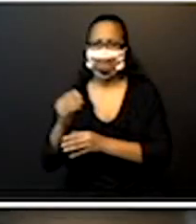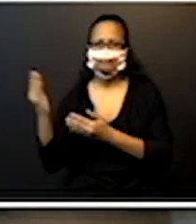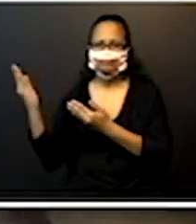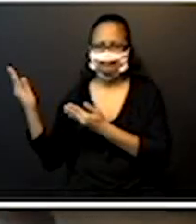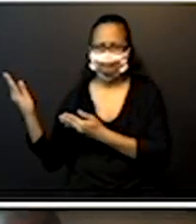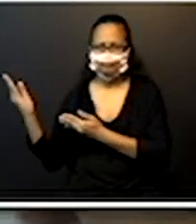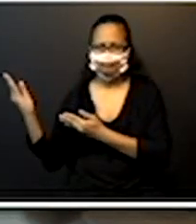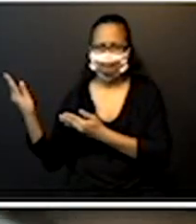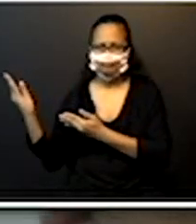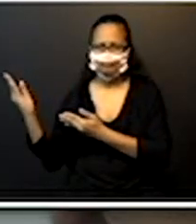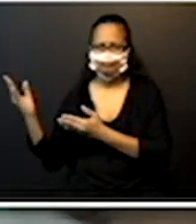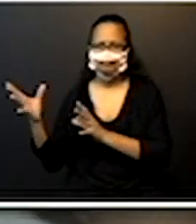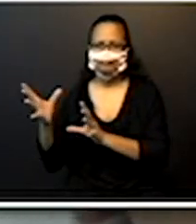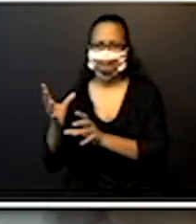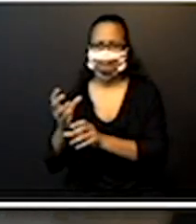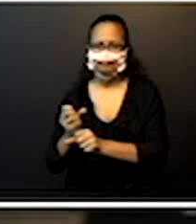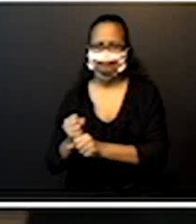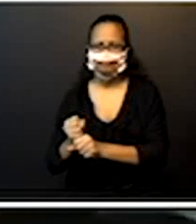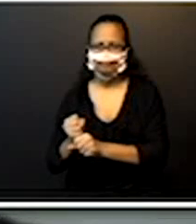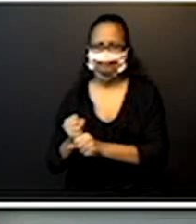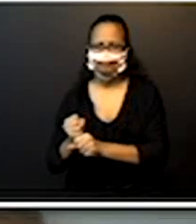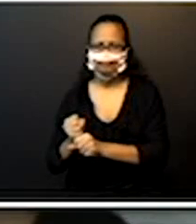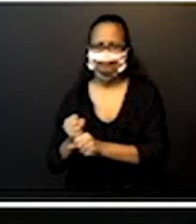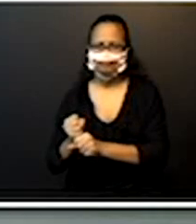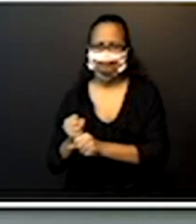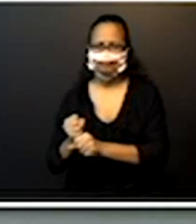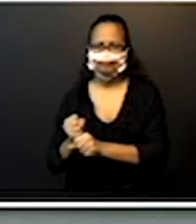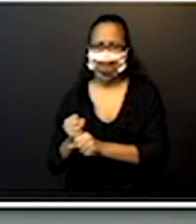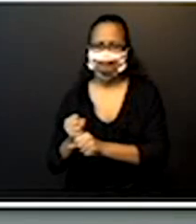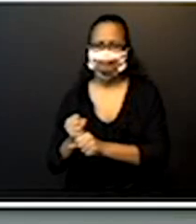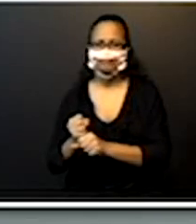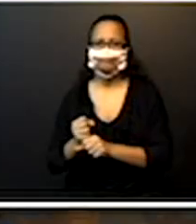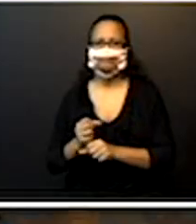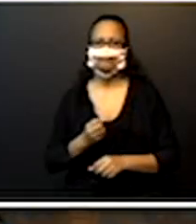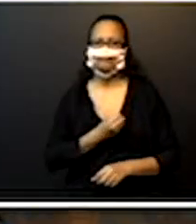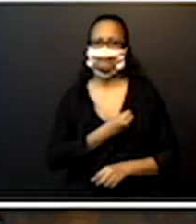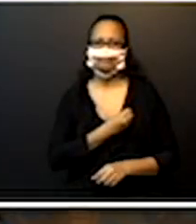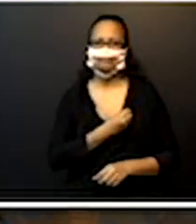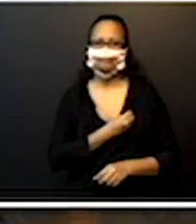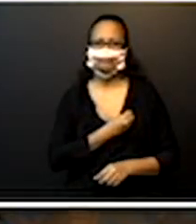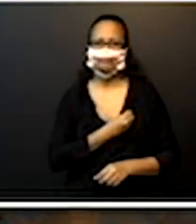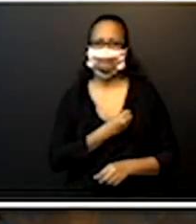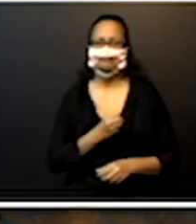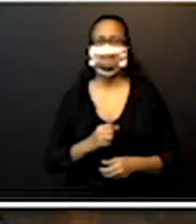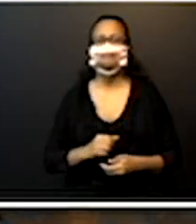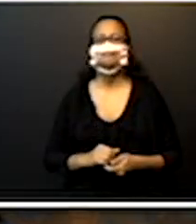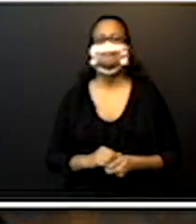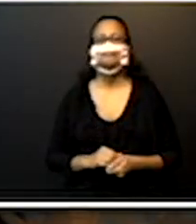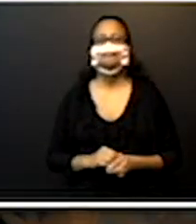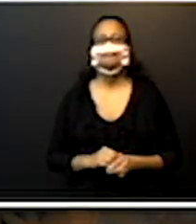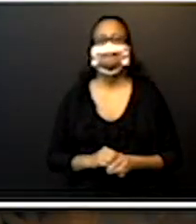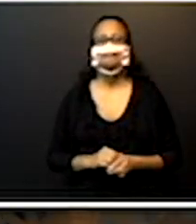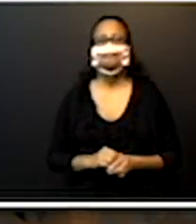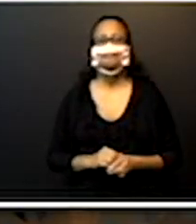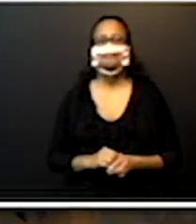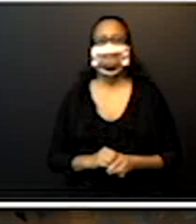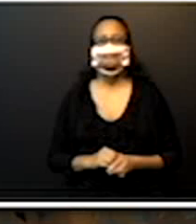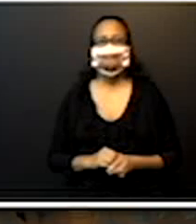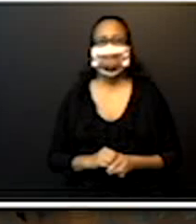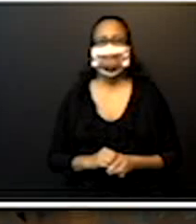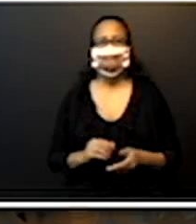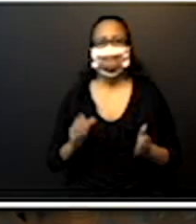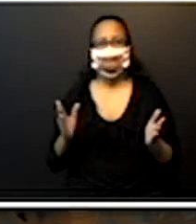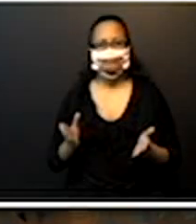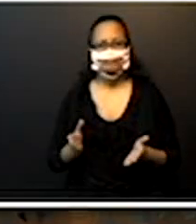aditiva, olha. Adição. Tranquilo? Até aí? Agora, no